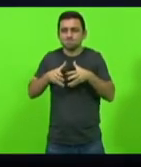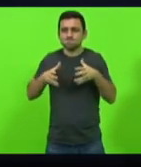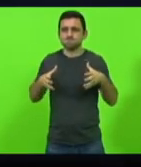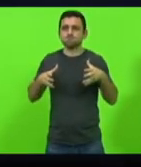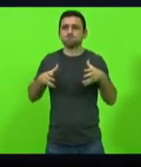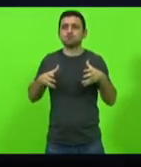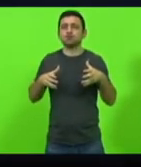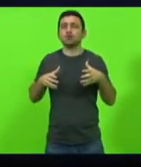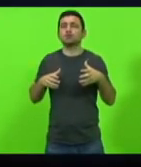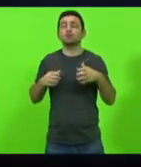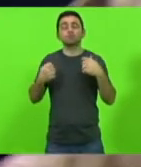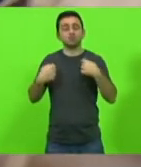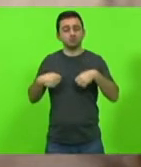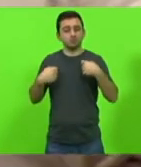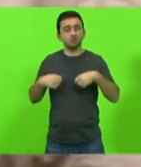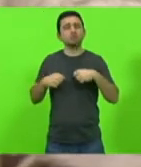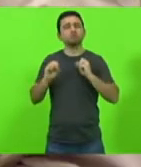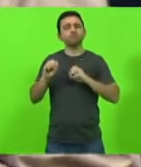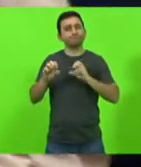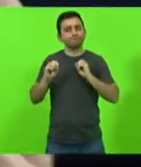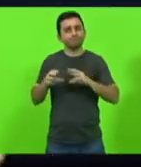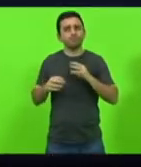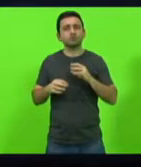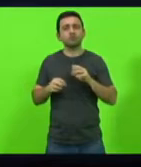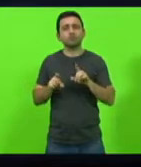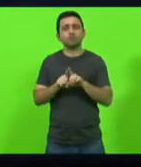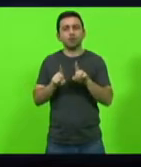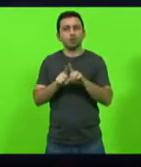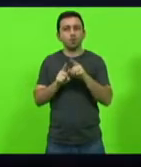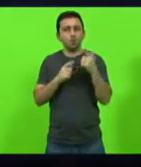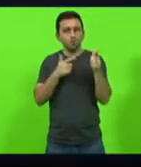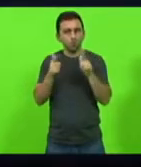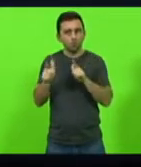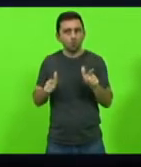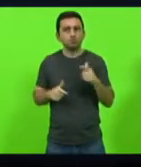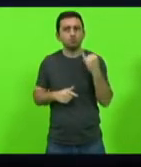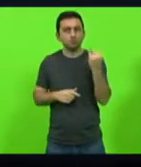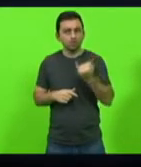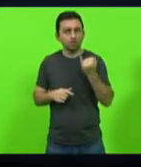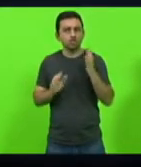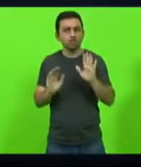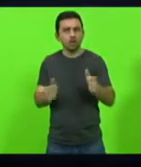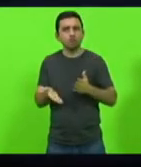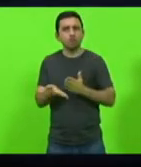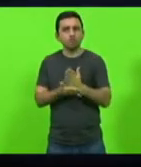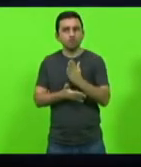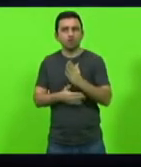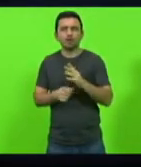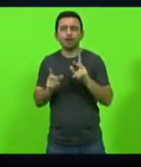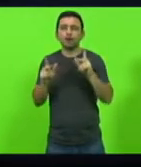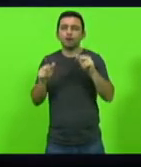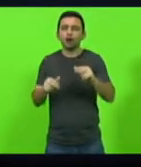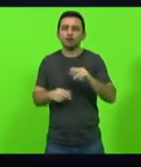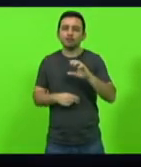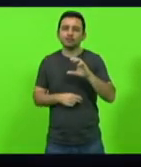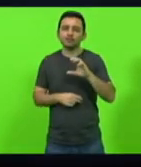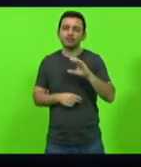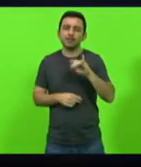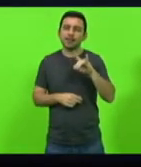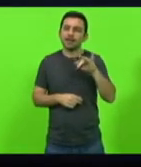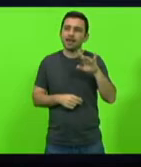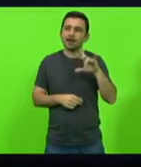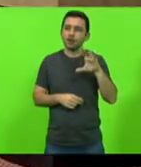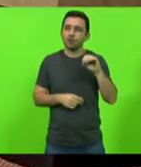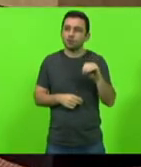pessoas possam ter essa conscientização como outras de grande valia que nós já provamos aqui como a doença celíaca como os intolerantes a